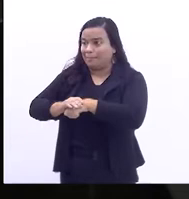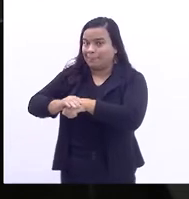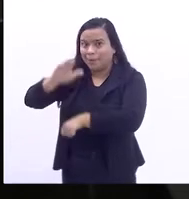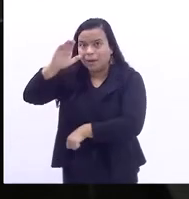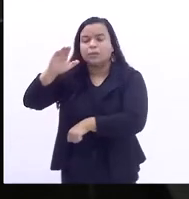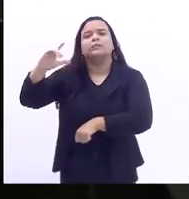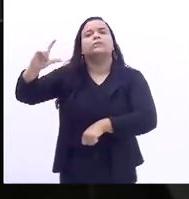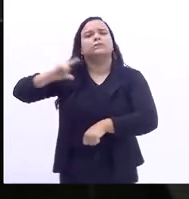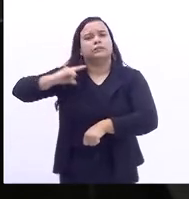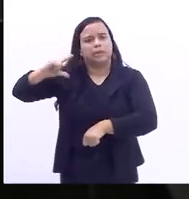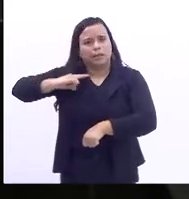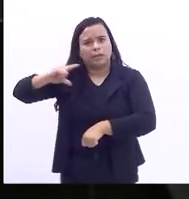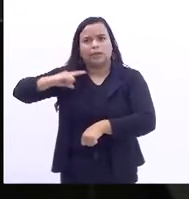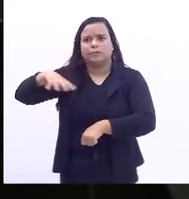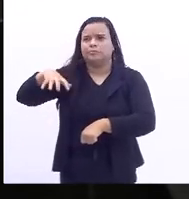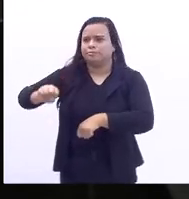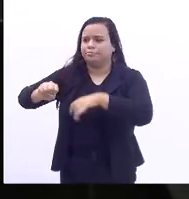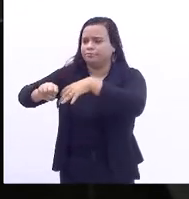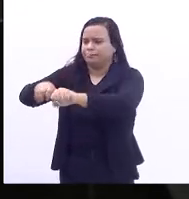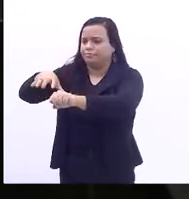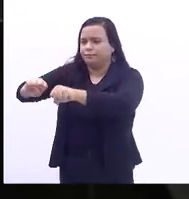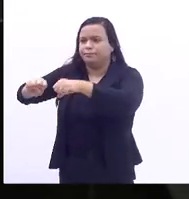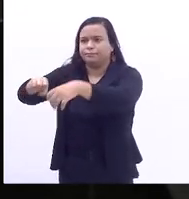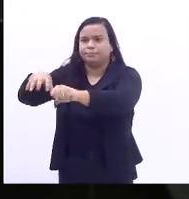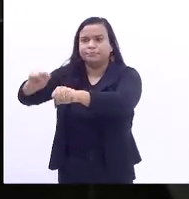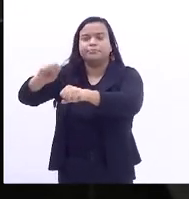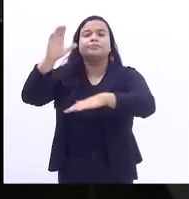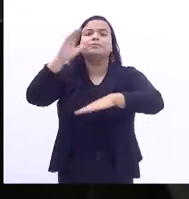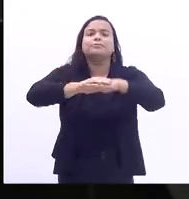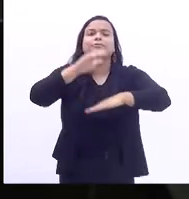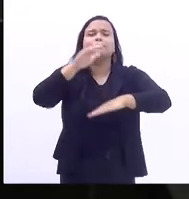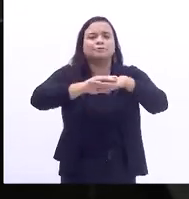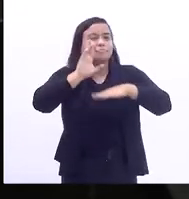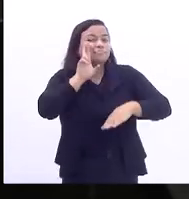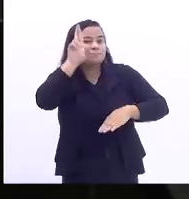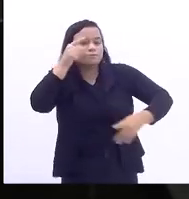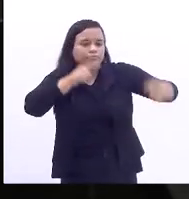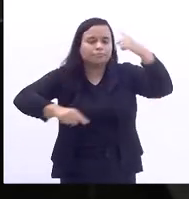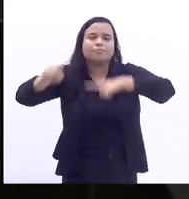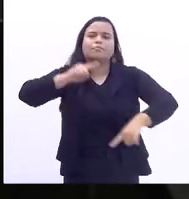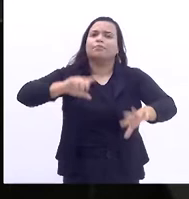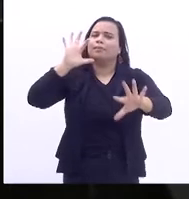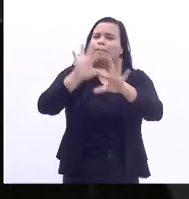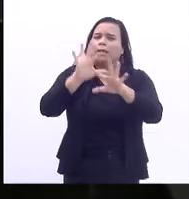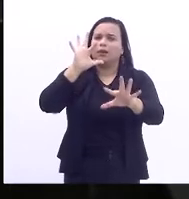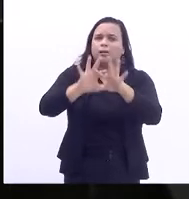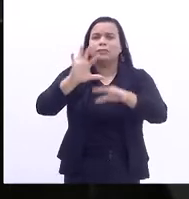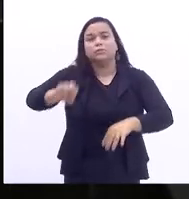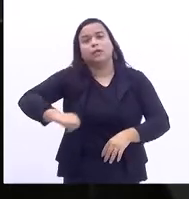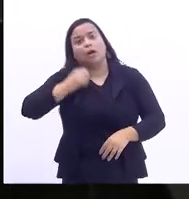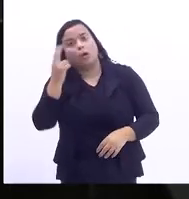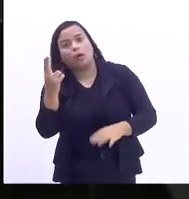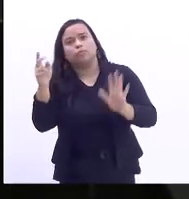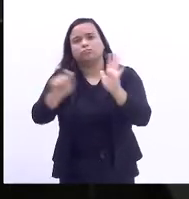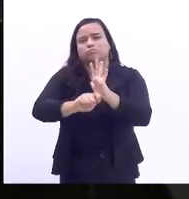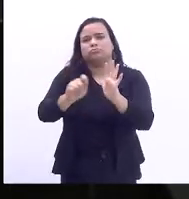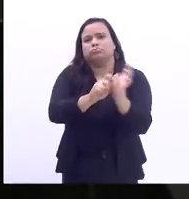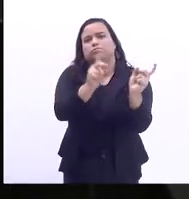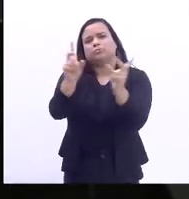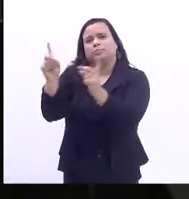estava sob domínio da milícia ou do narcotráfico,